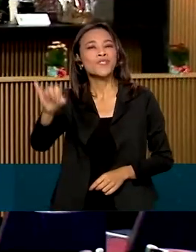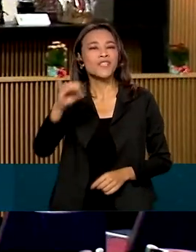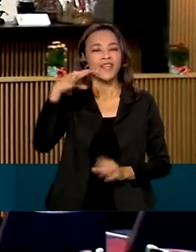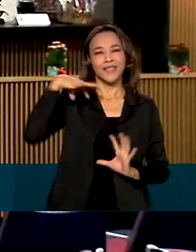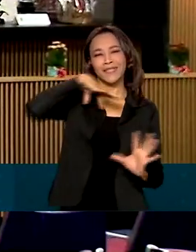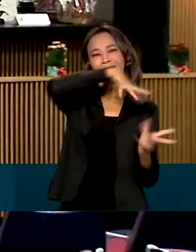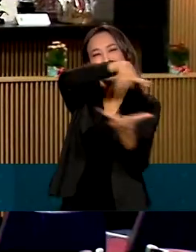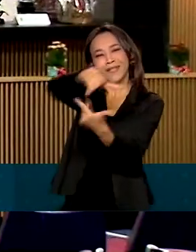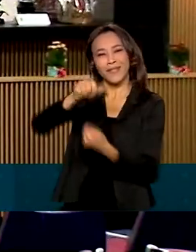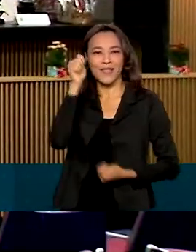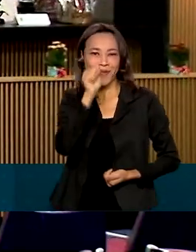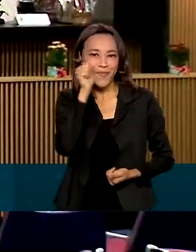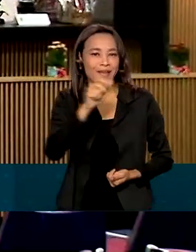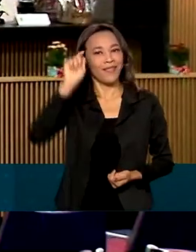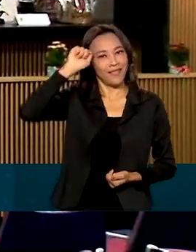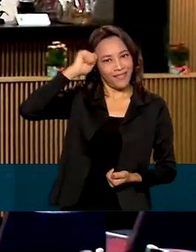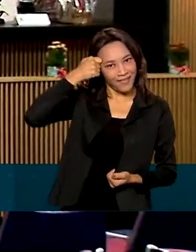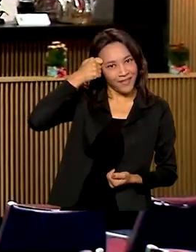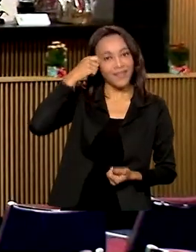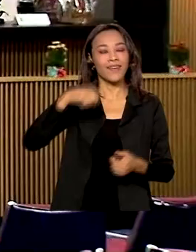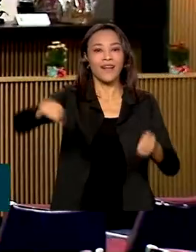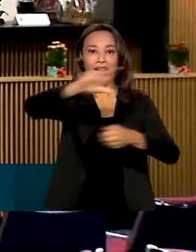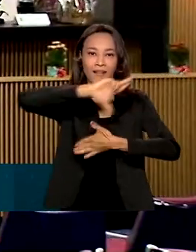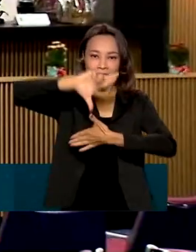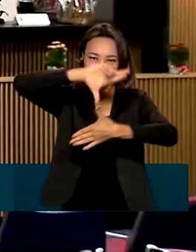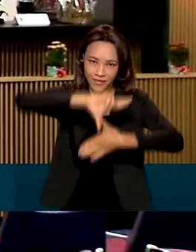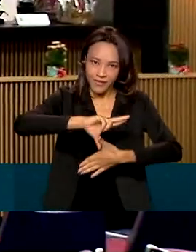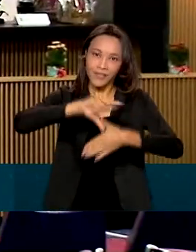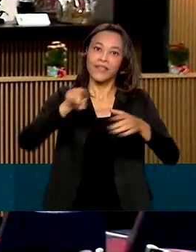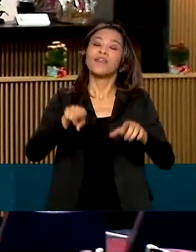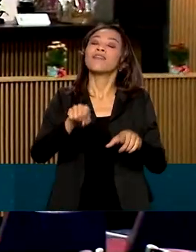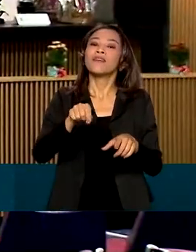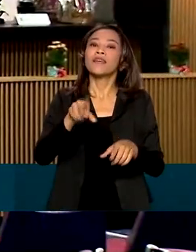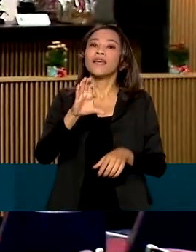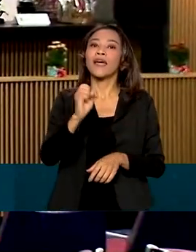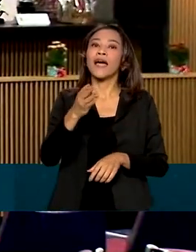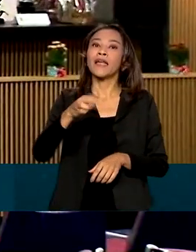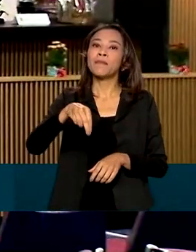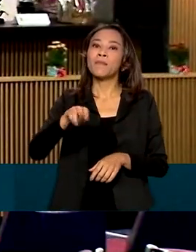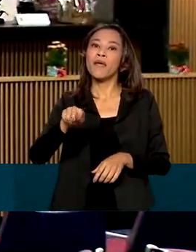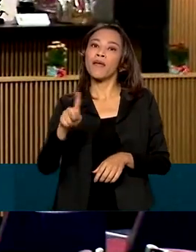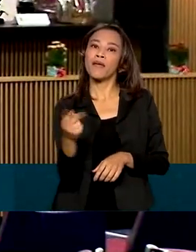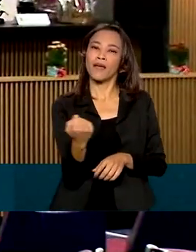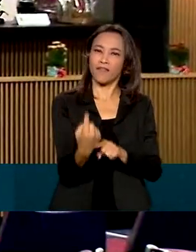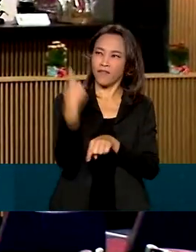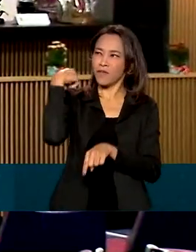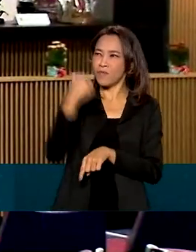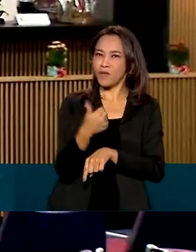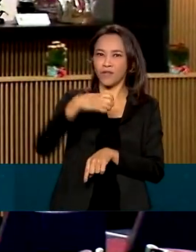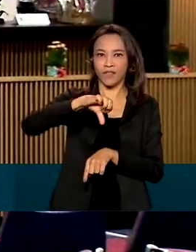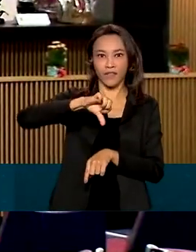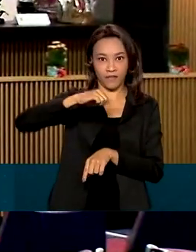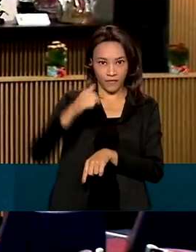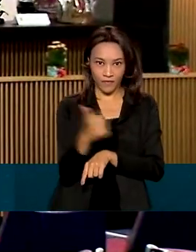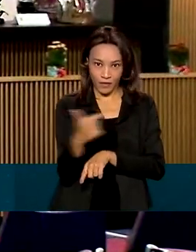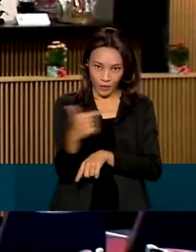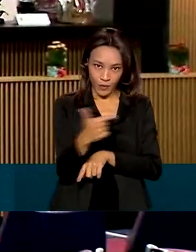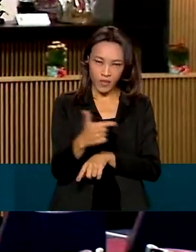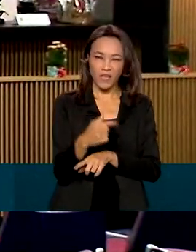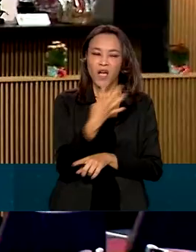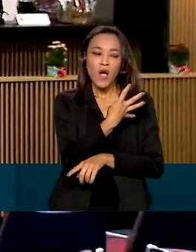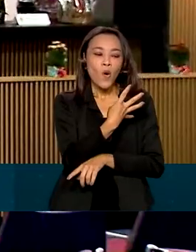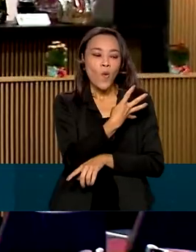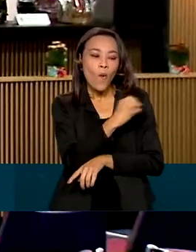Latina e Caribenha foi instituído em 1992. Há 29 anos, cerca de 400 mulheres